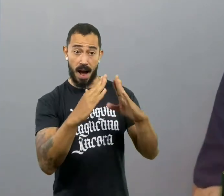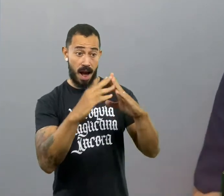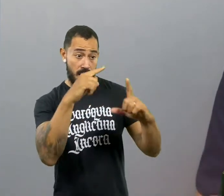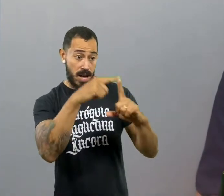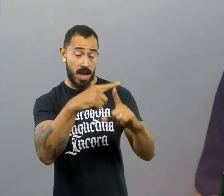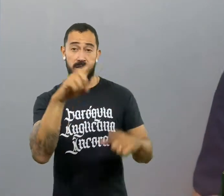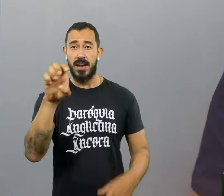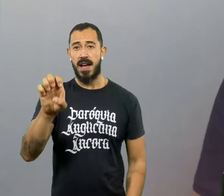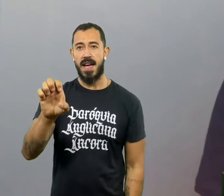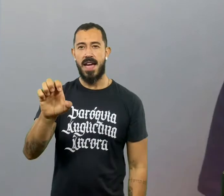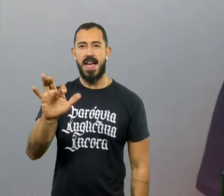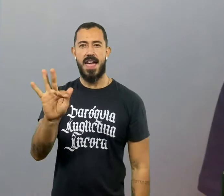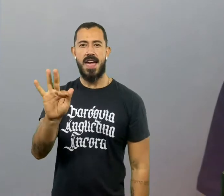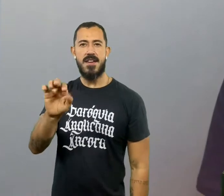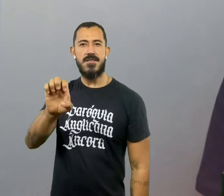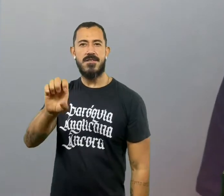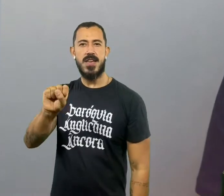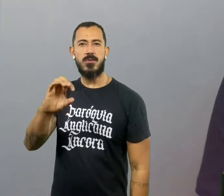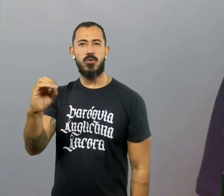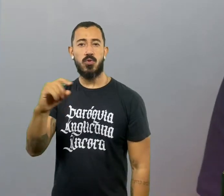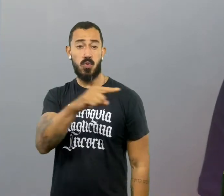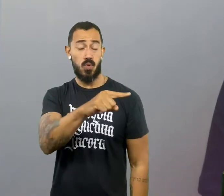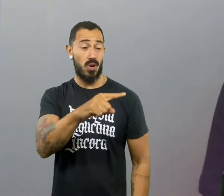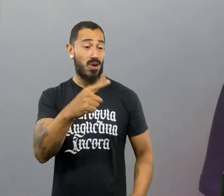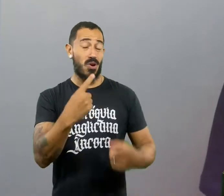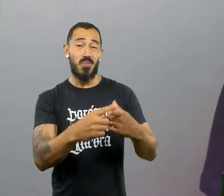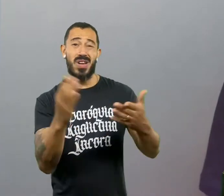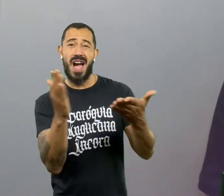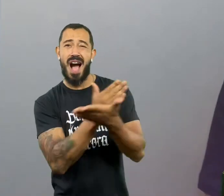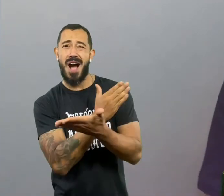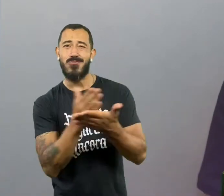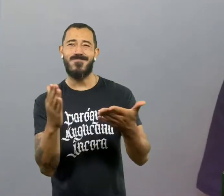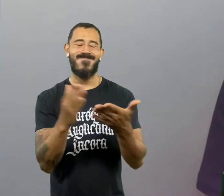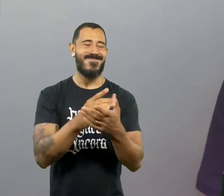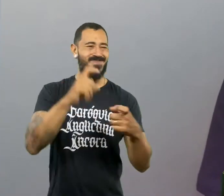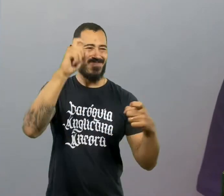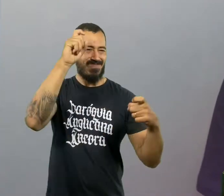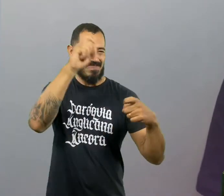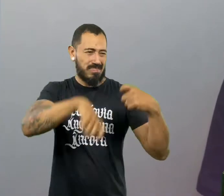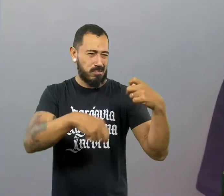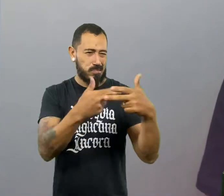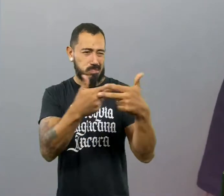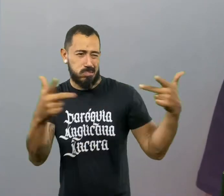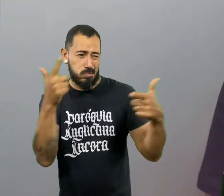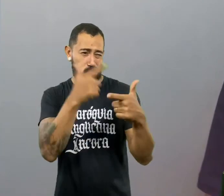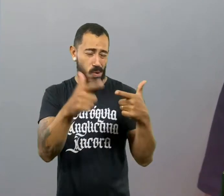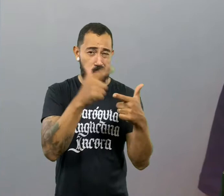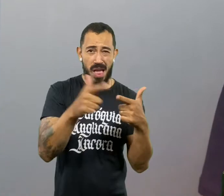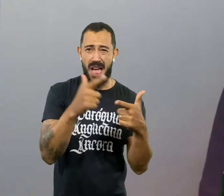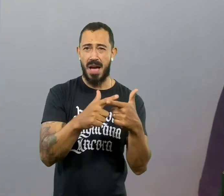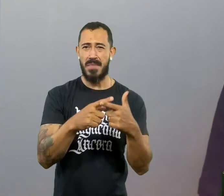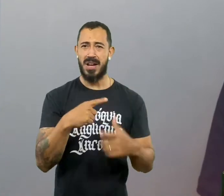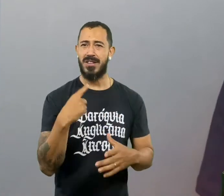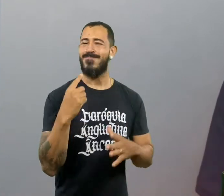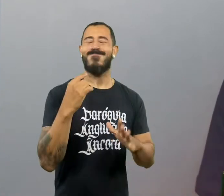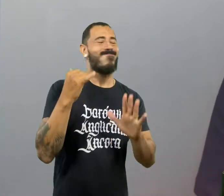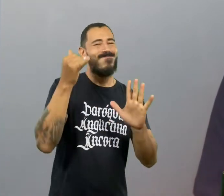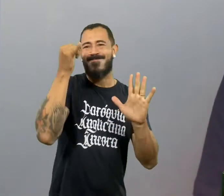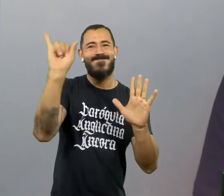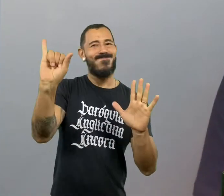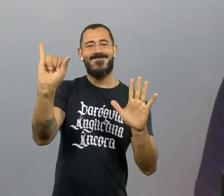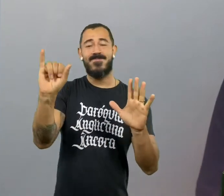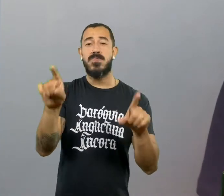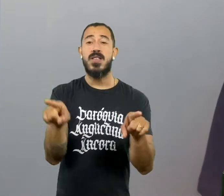parte deles tem a ver com a moralidade sexual, não agir como qualquer um em todos os assuntos, não se